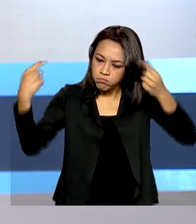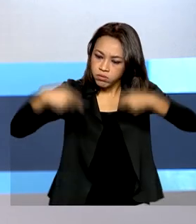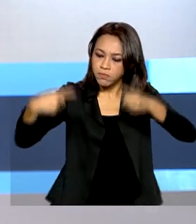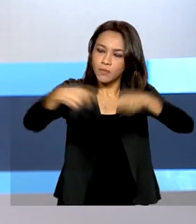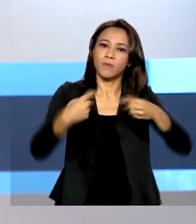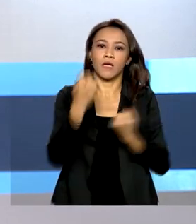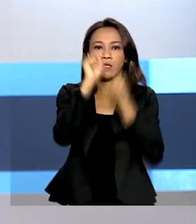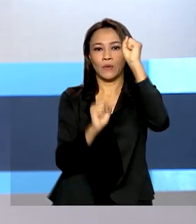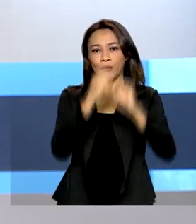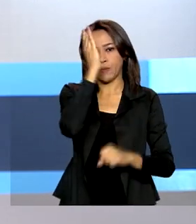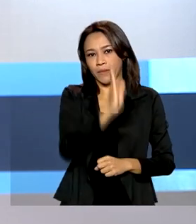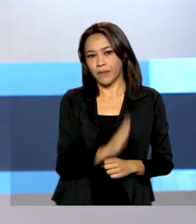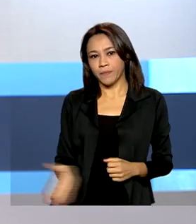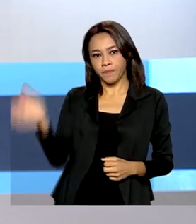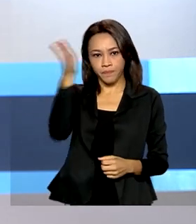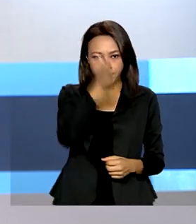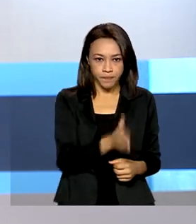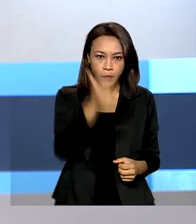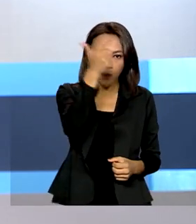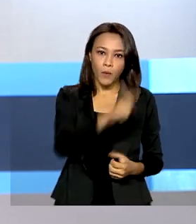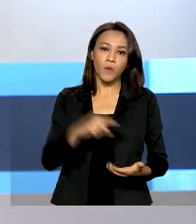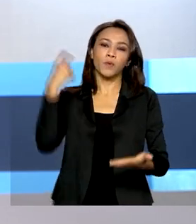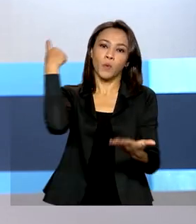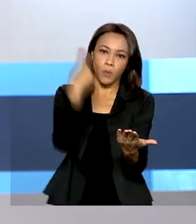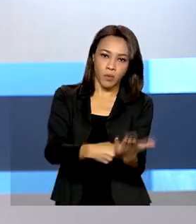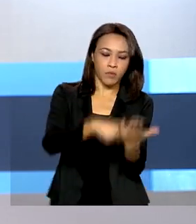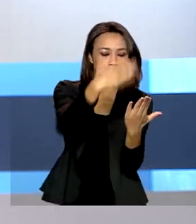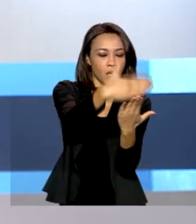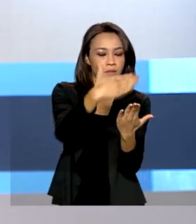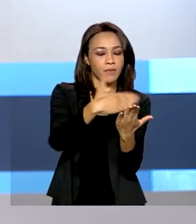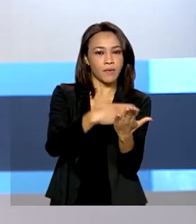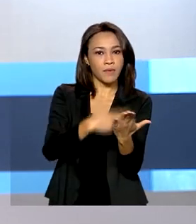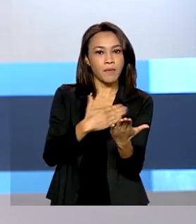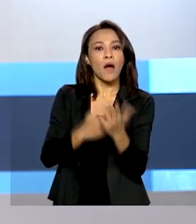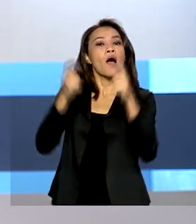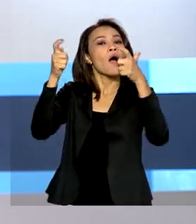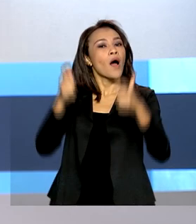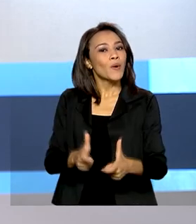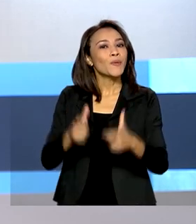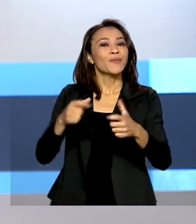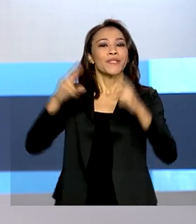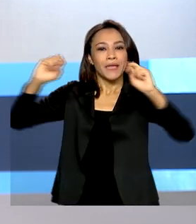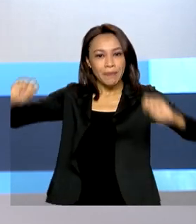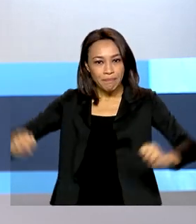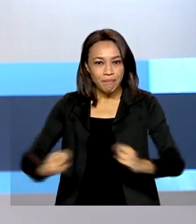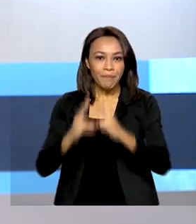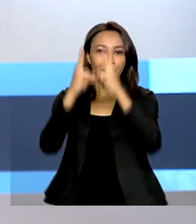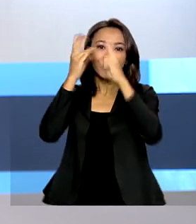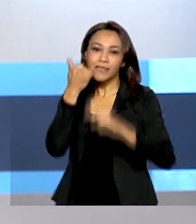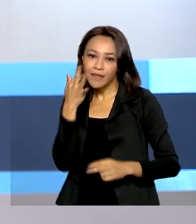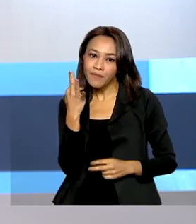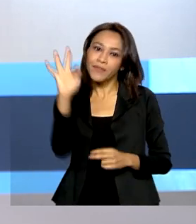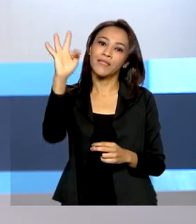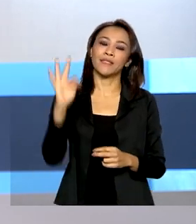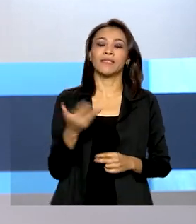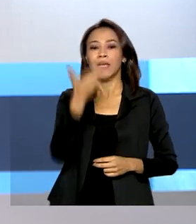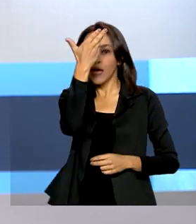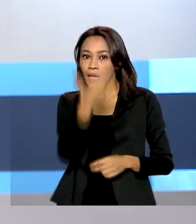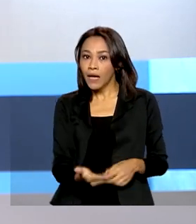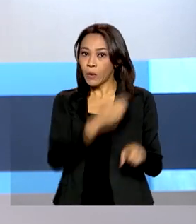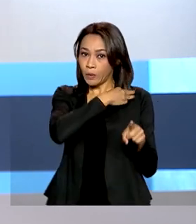Cumprindo mais uma agenda de encontros com investidores em Paris, o ministro da Infraestrutura, Tarcísio de Freitas,